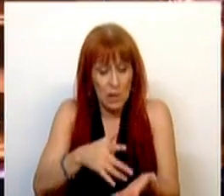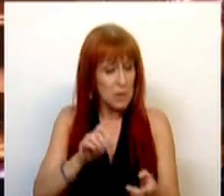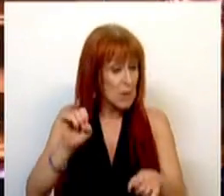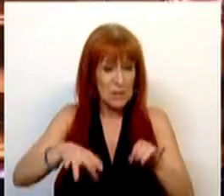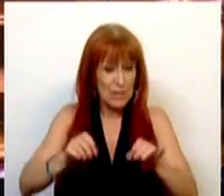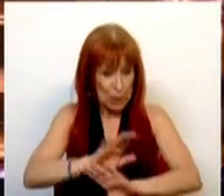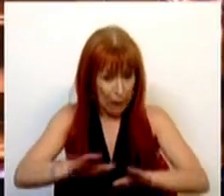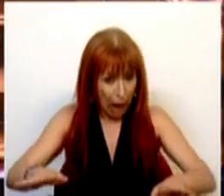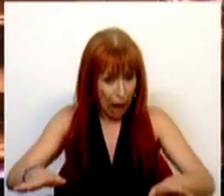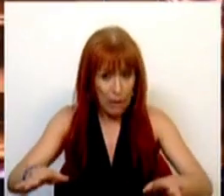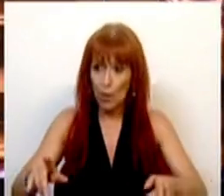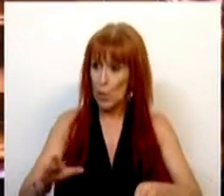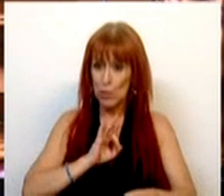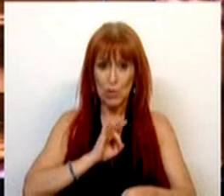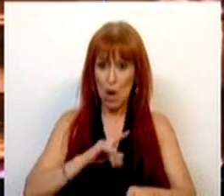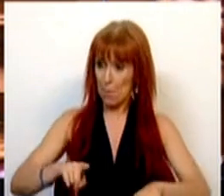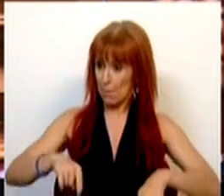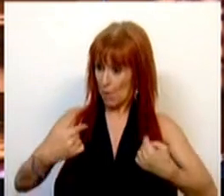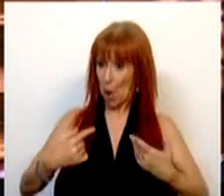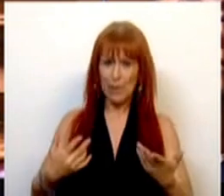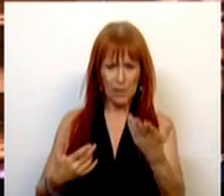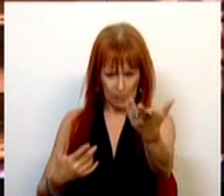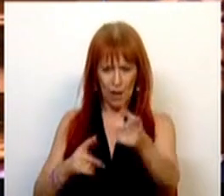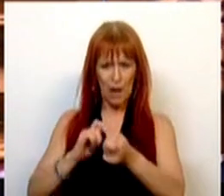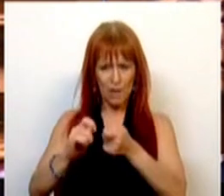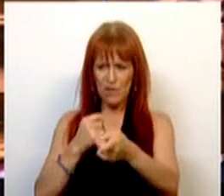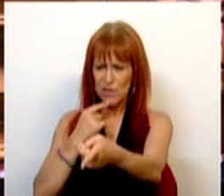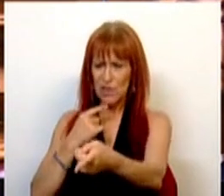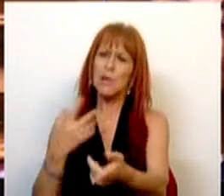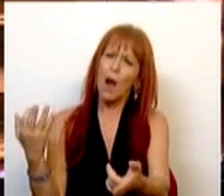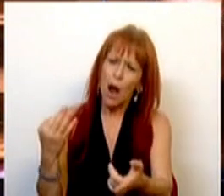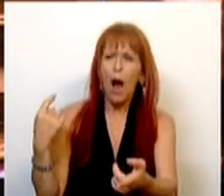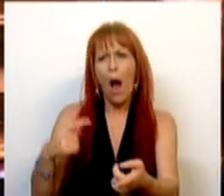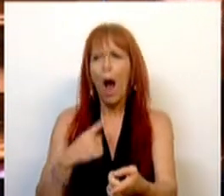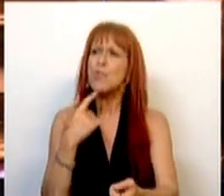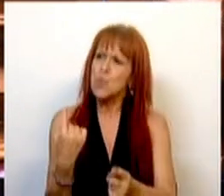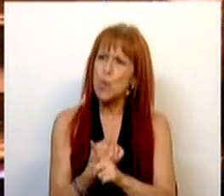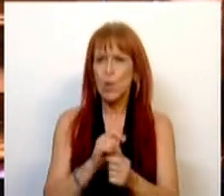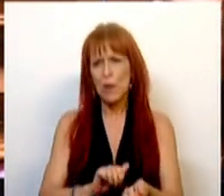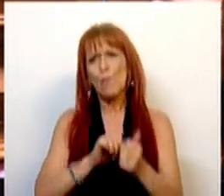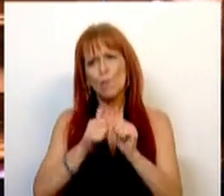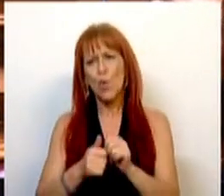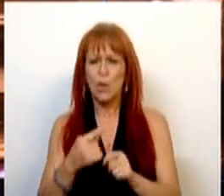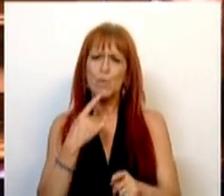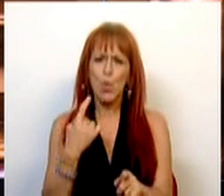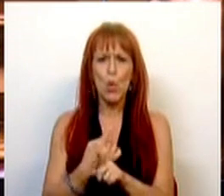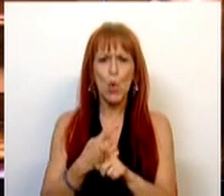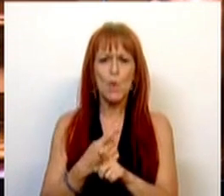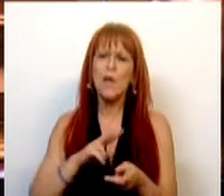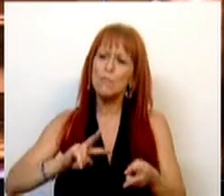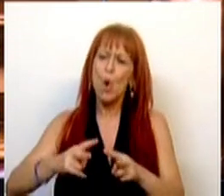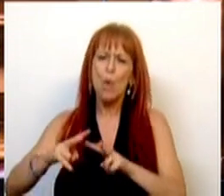aconteceu, quando é o Sr. numa própria entrevista que refere que muita coisa mudou e que muita coisa foi